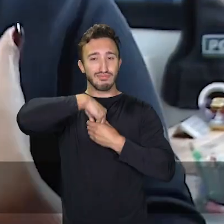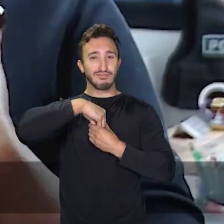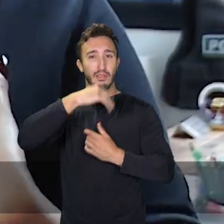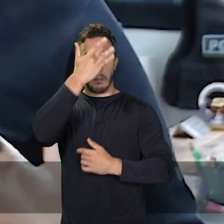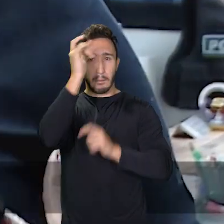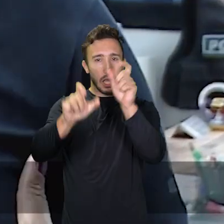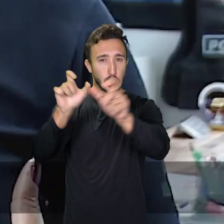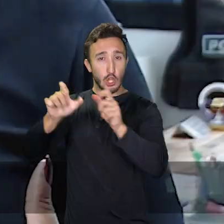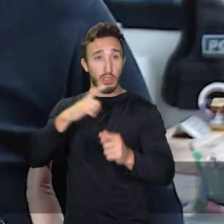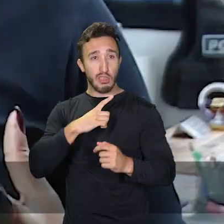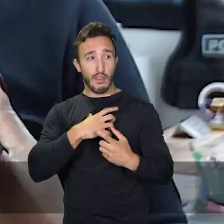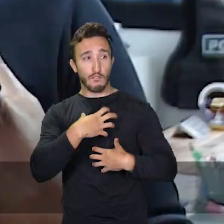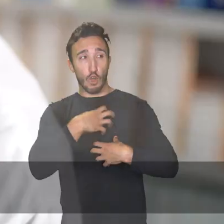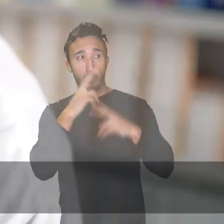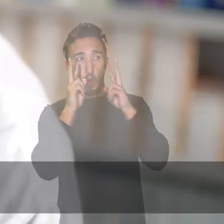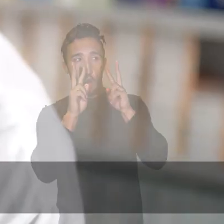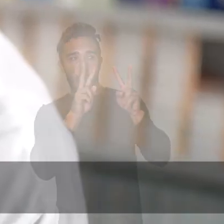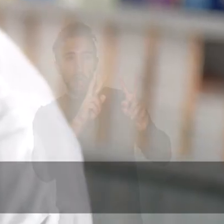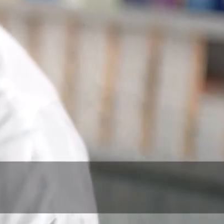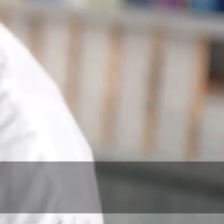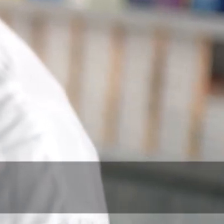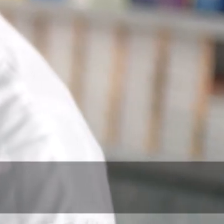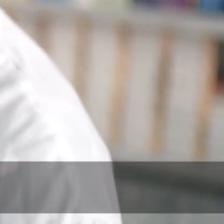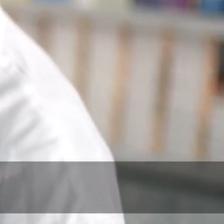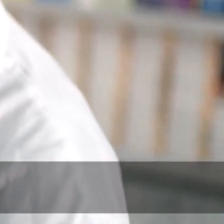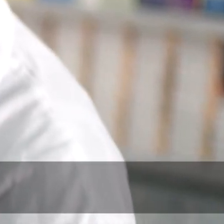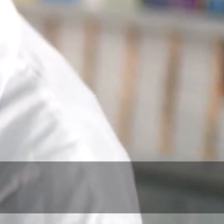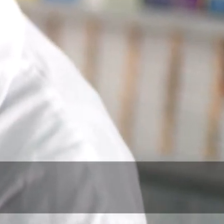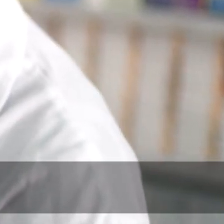internalizado nas pessoas, está no olhar.